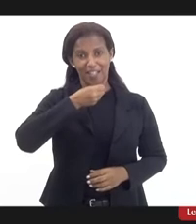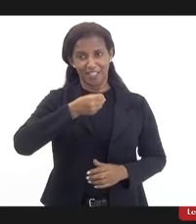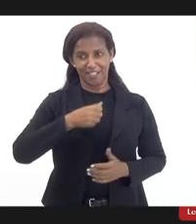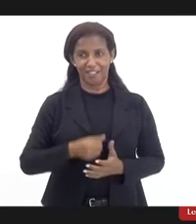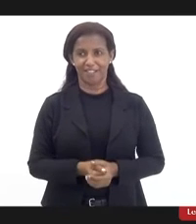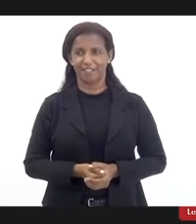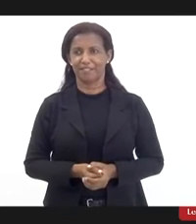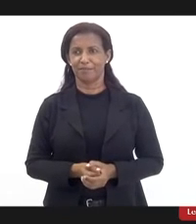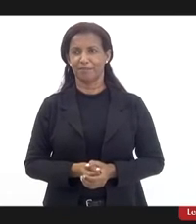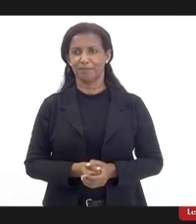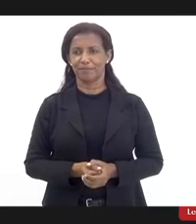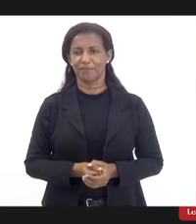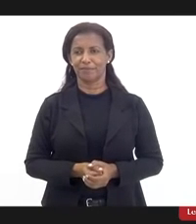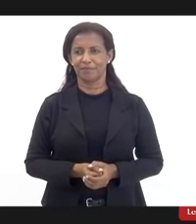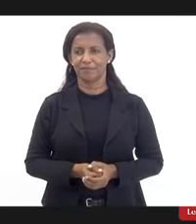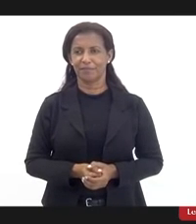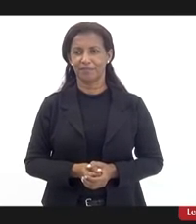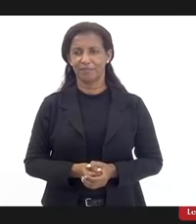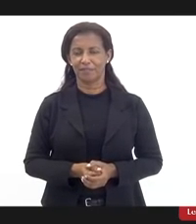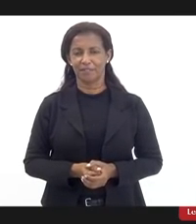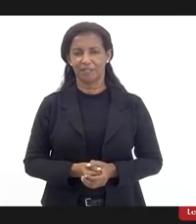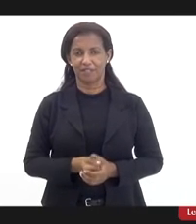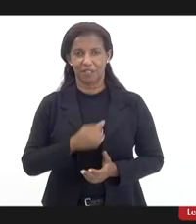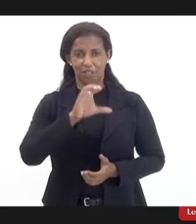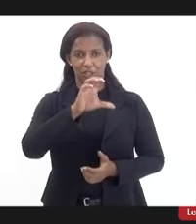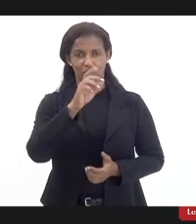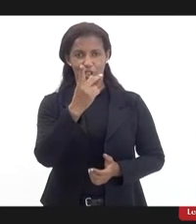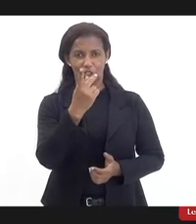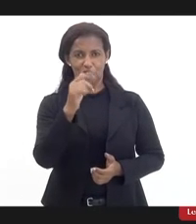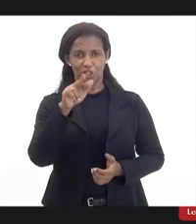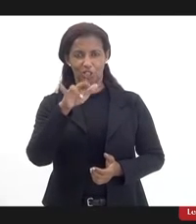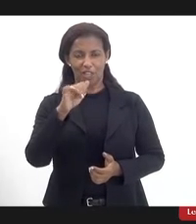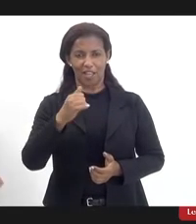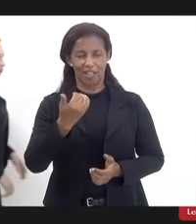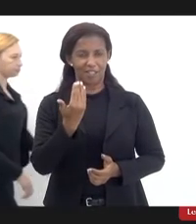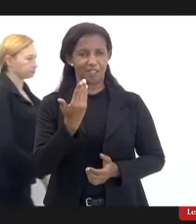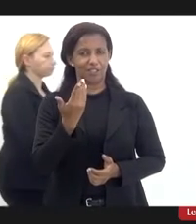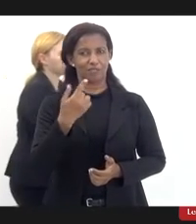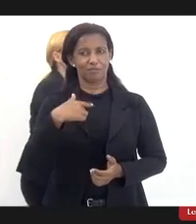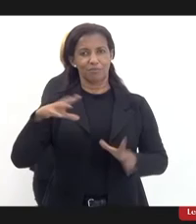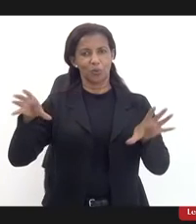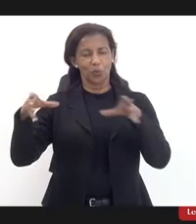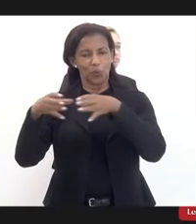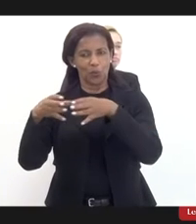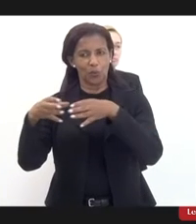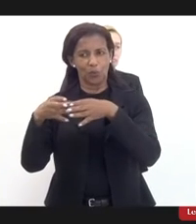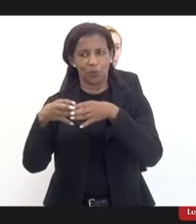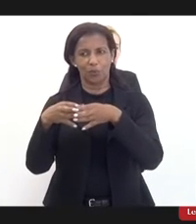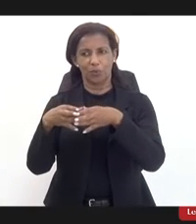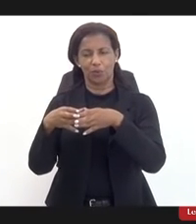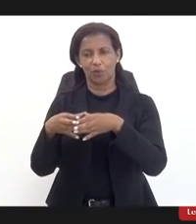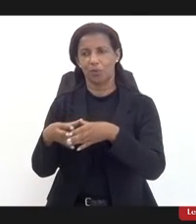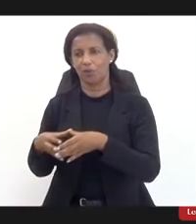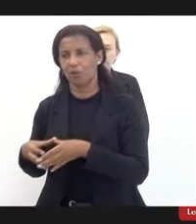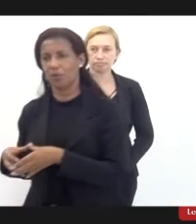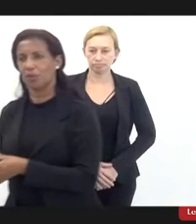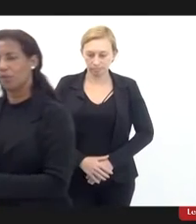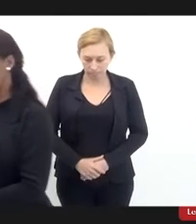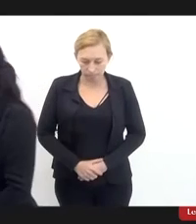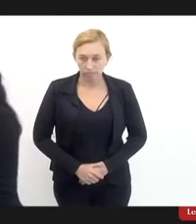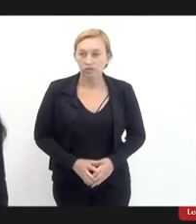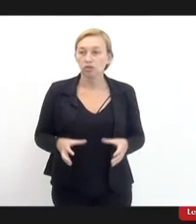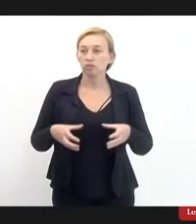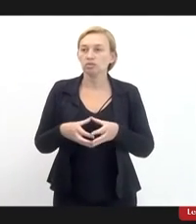é assim o charles né nós nós somos da comissão da pessoa com